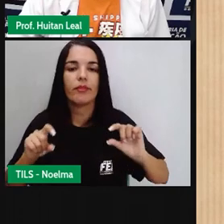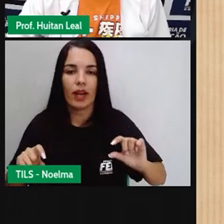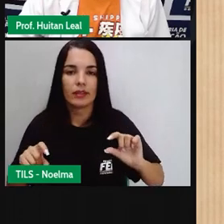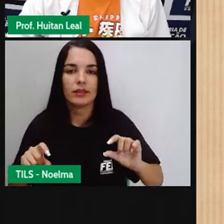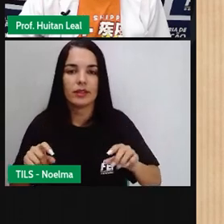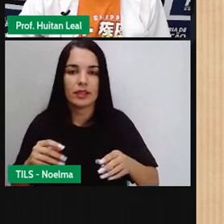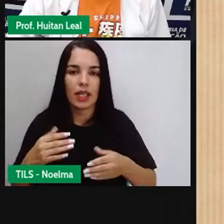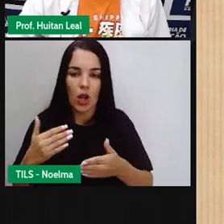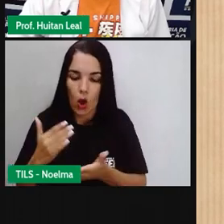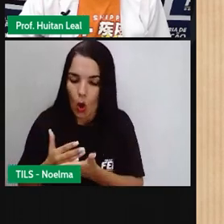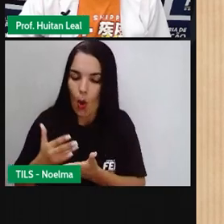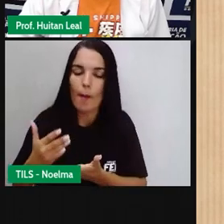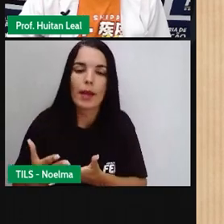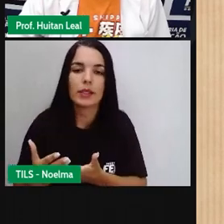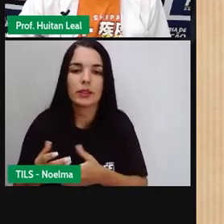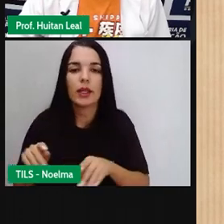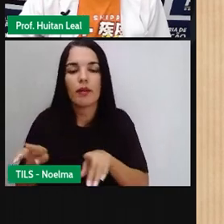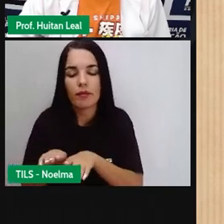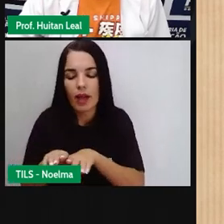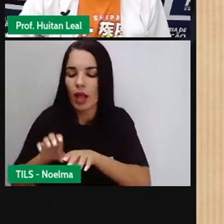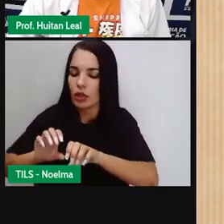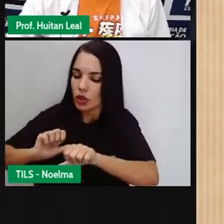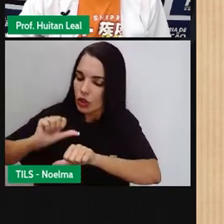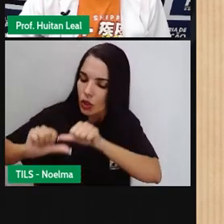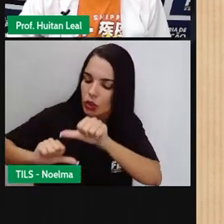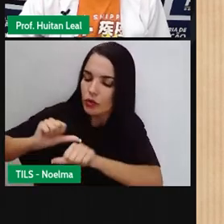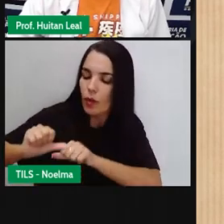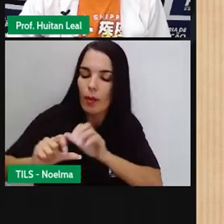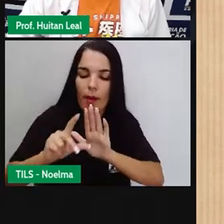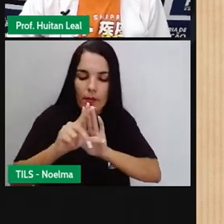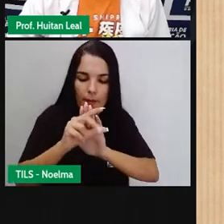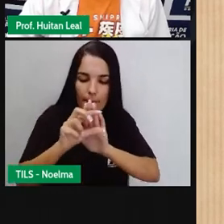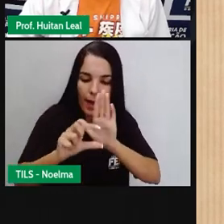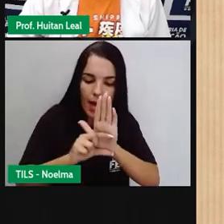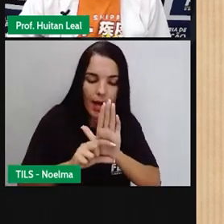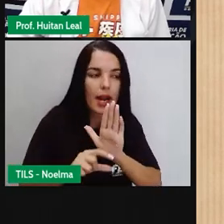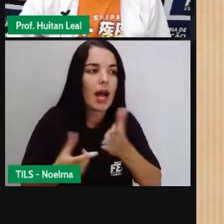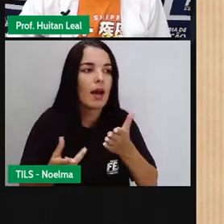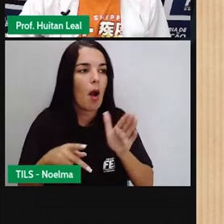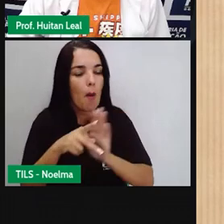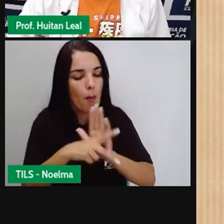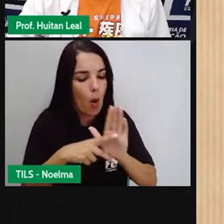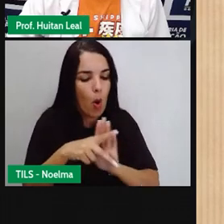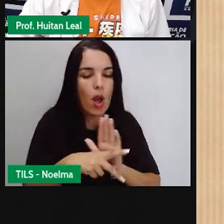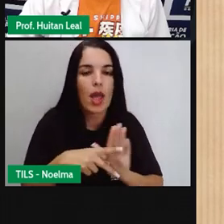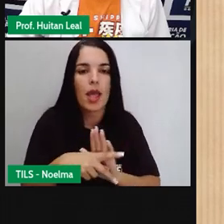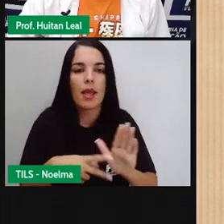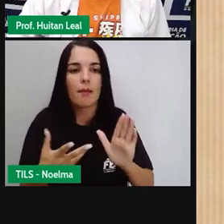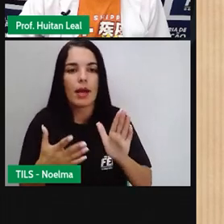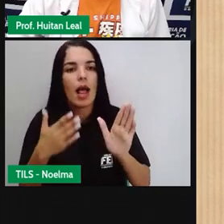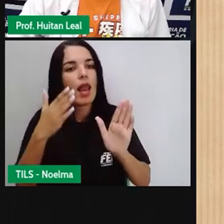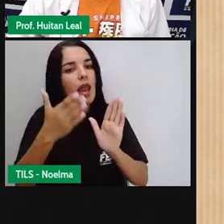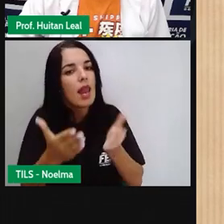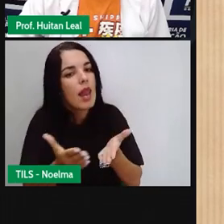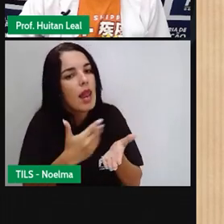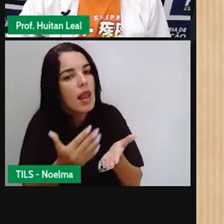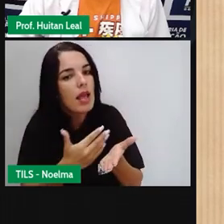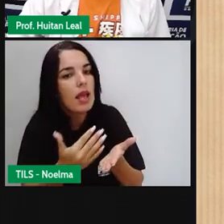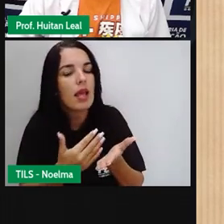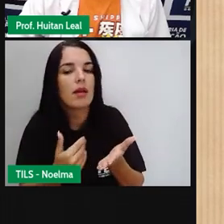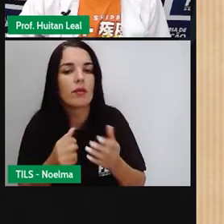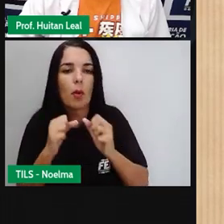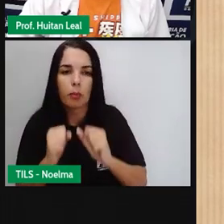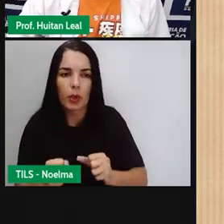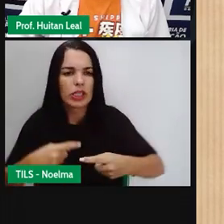Frases tornam-se parágrafos, frases tornam-se poemas, frases tornam-se livros, frases